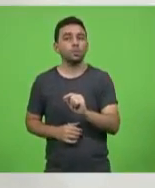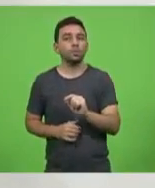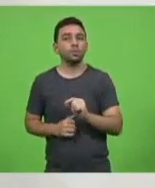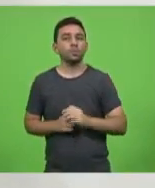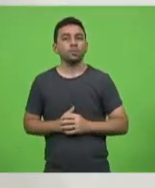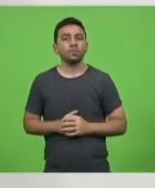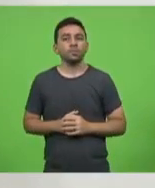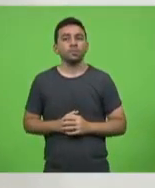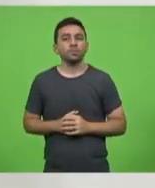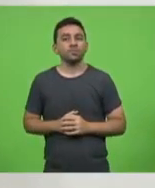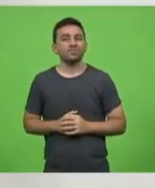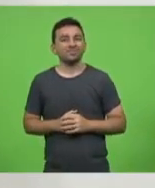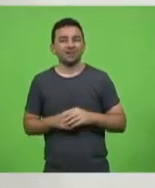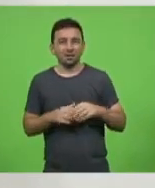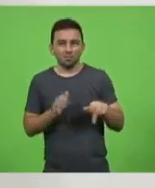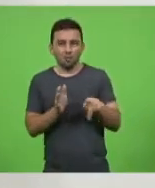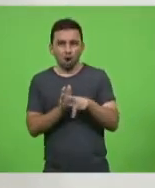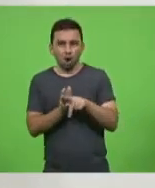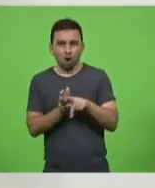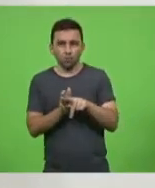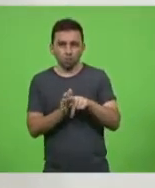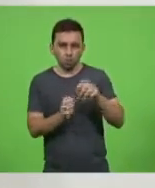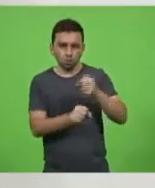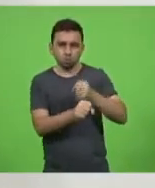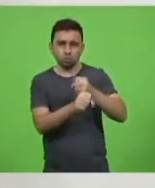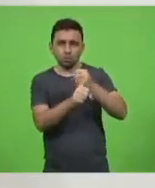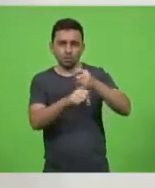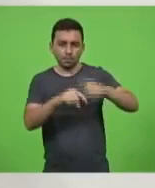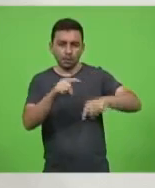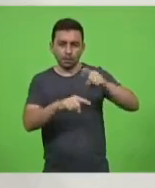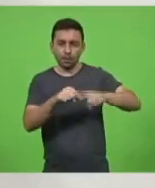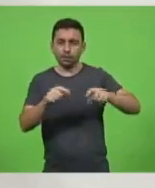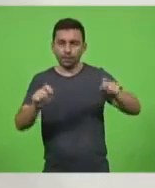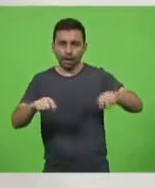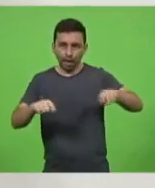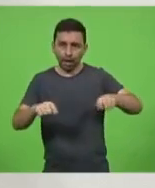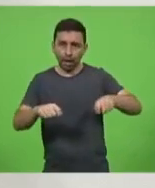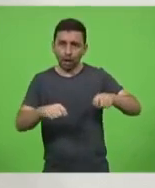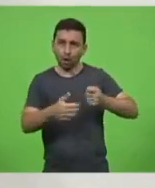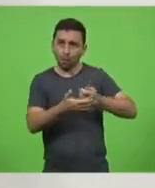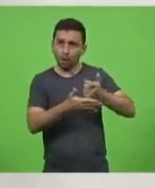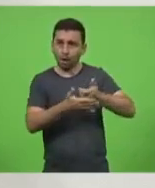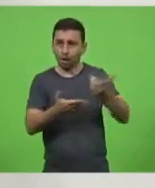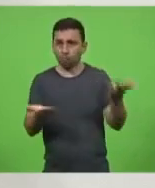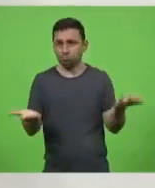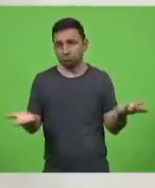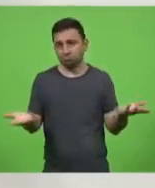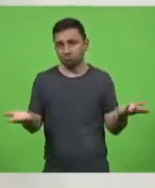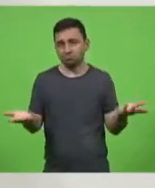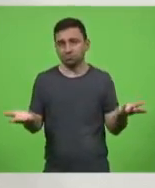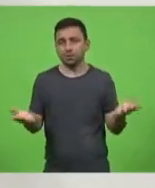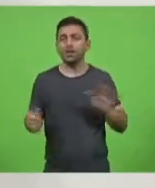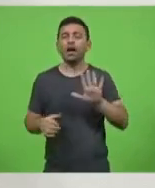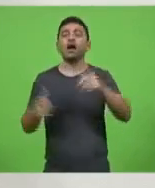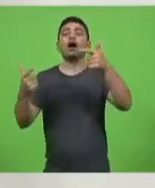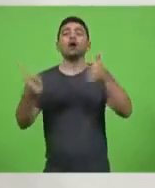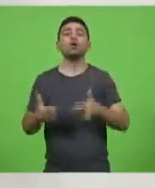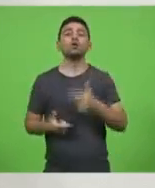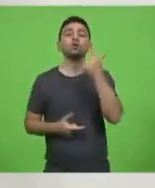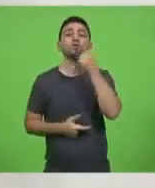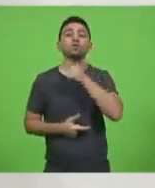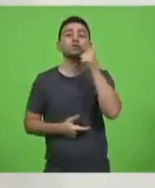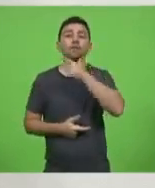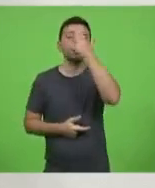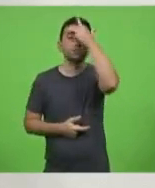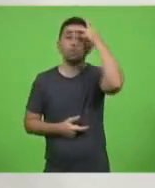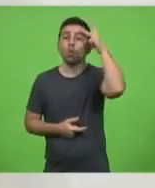que a parte física, parte de equipamento, nós podemos conseguir. Aonde nós vamos conseguir os recursos humanos,